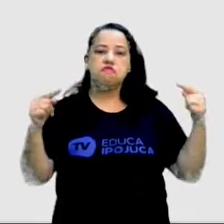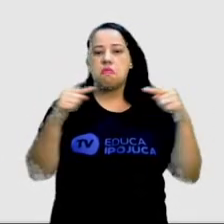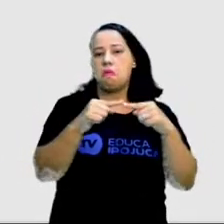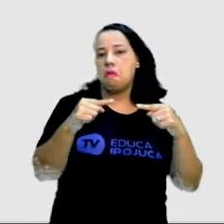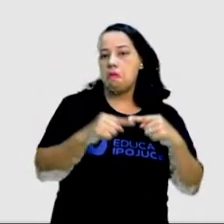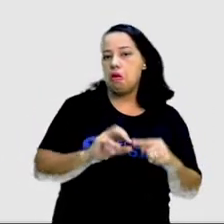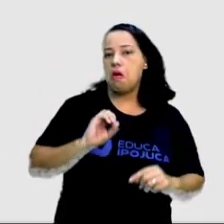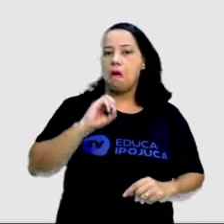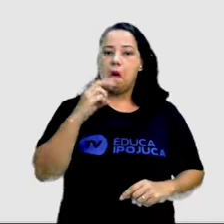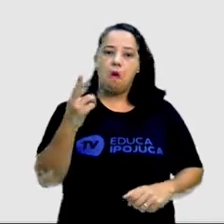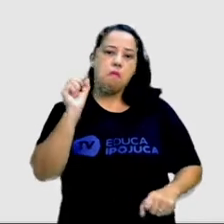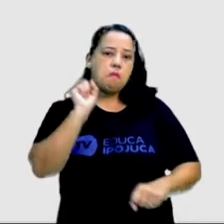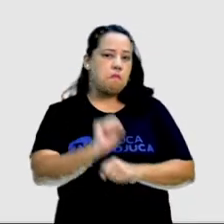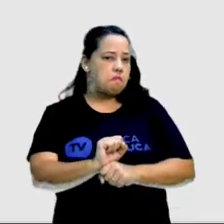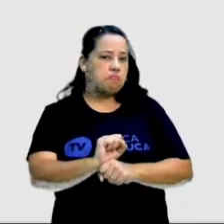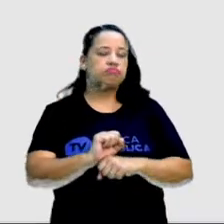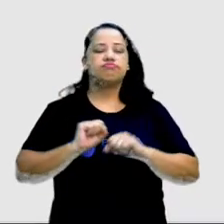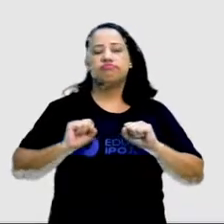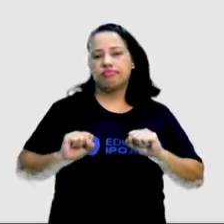ou interrompido.